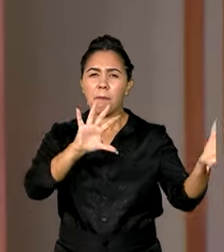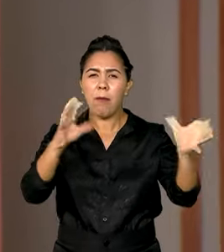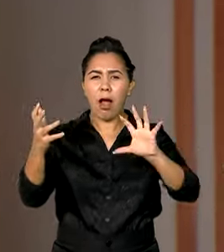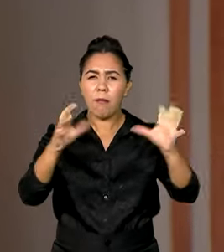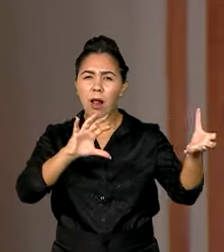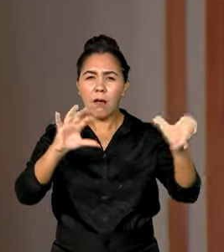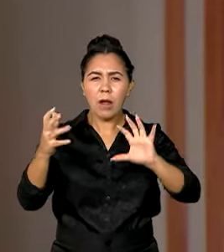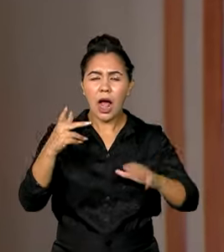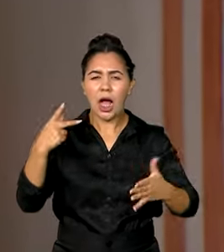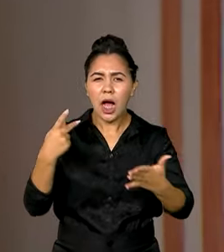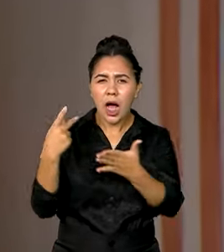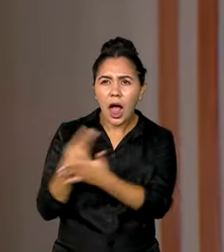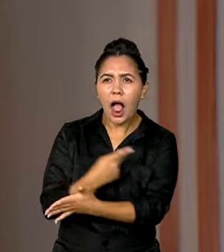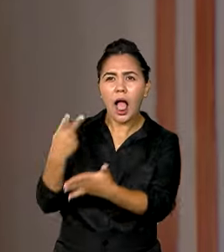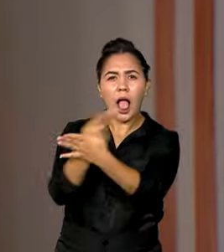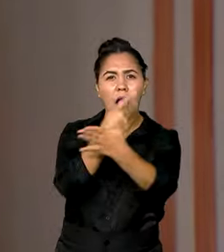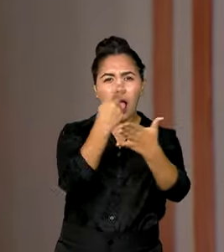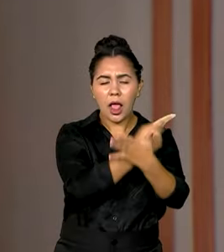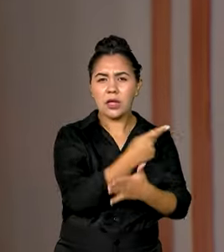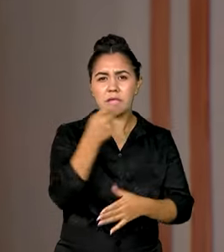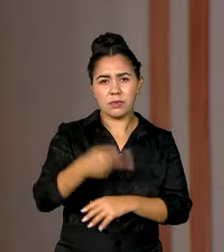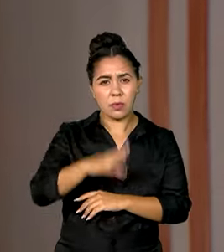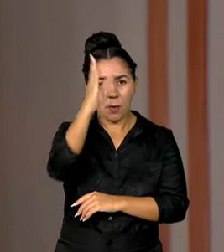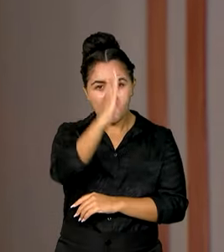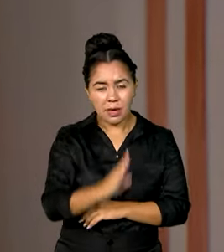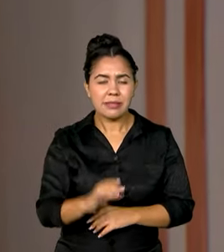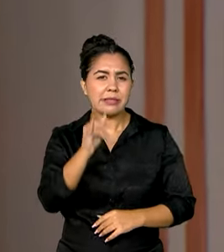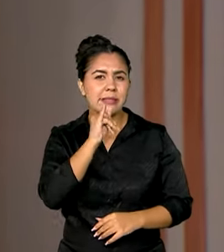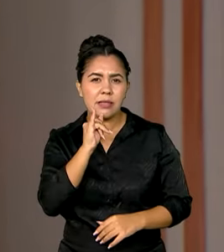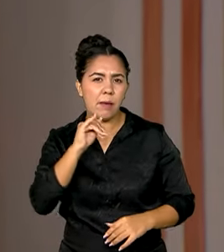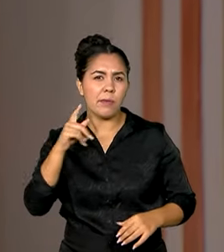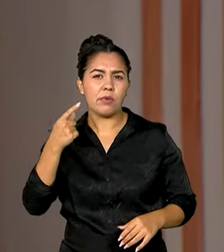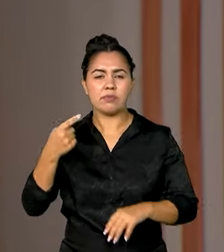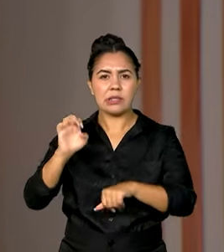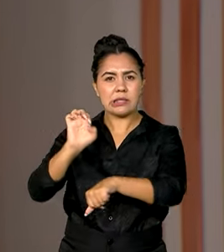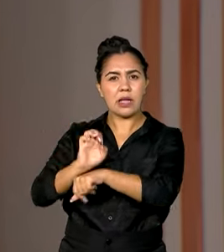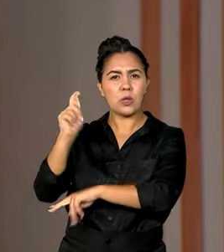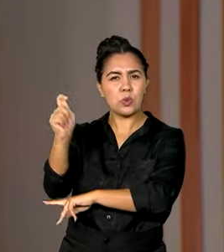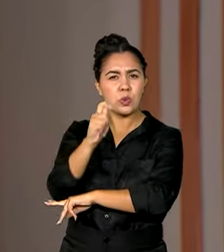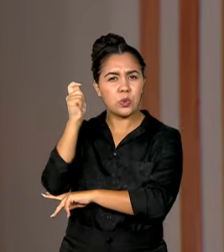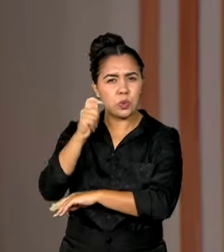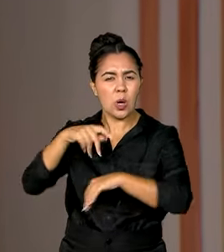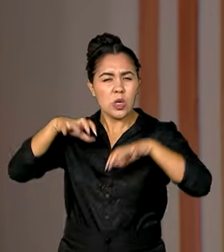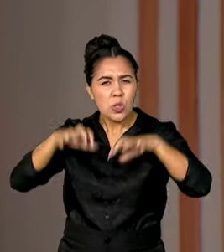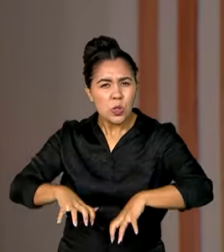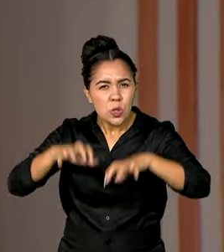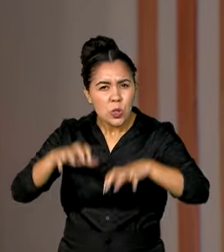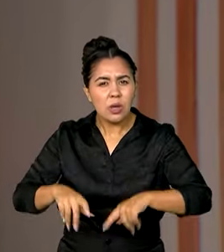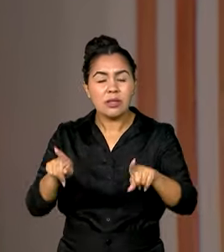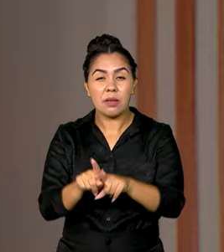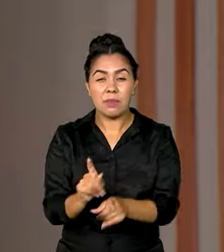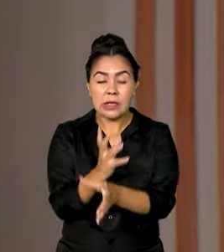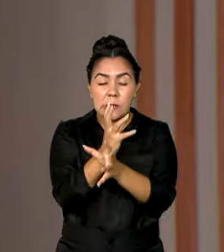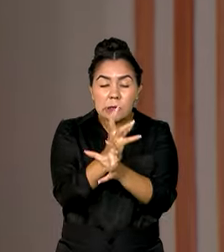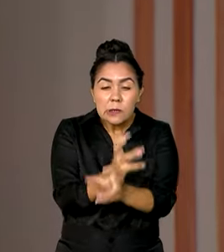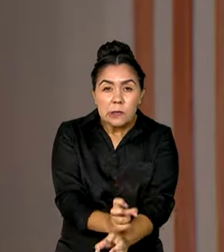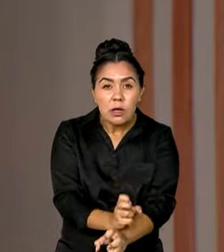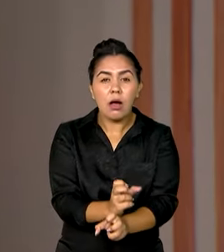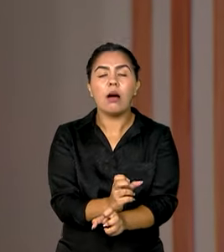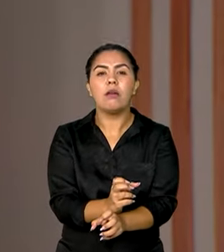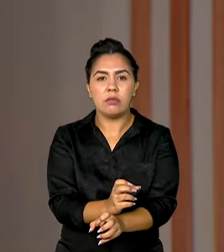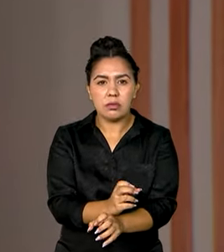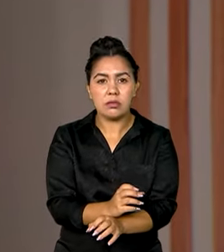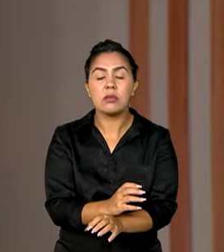extremos que atingiram o país, como as fortes chuvas no Rio Grande do Sul e a maior seca em 75 anos, têm